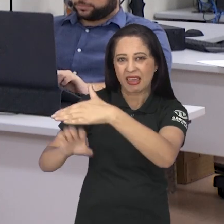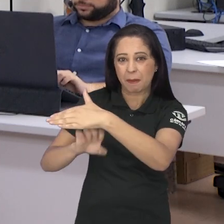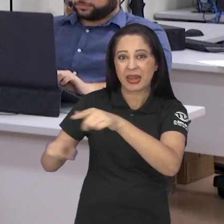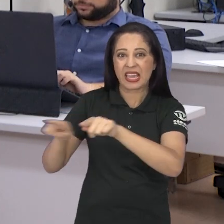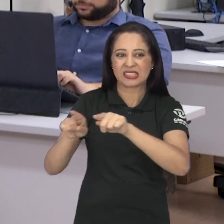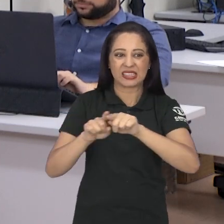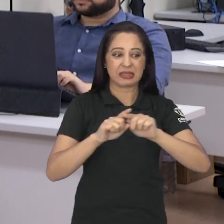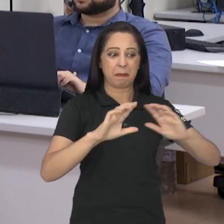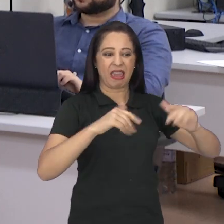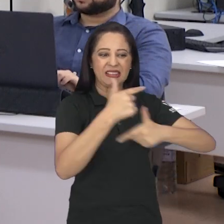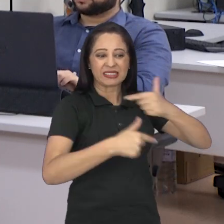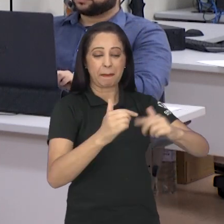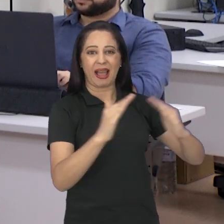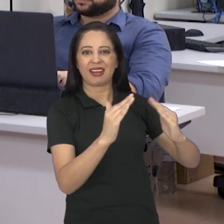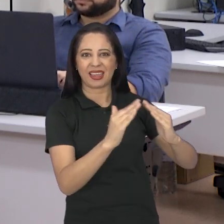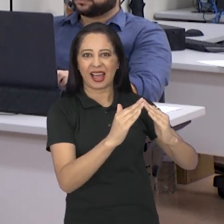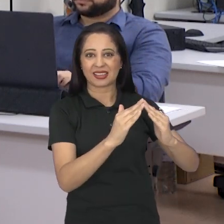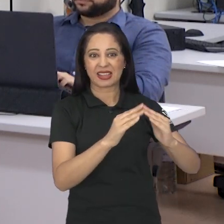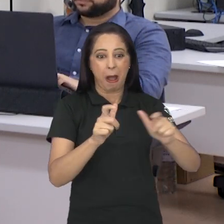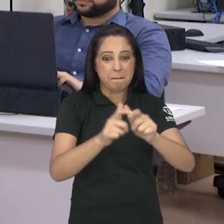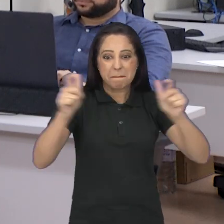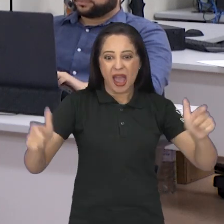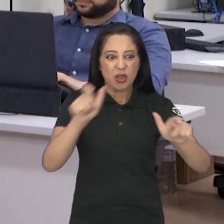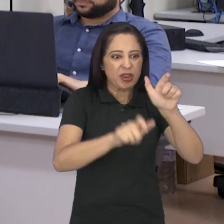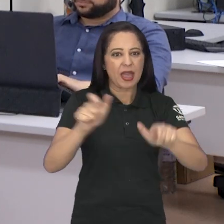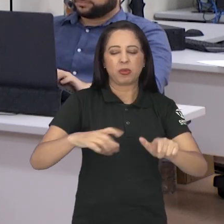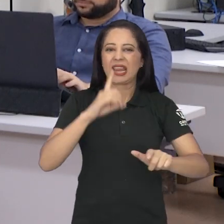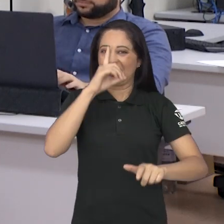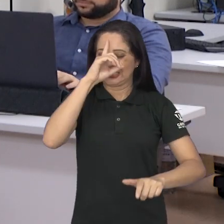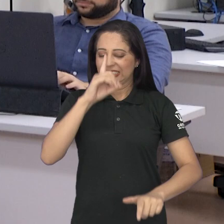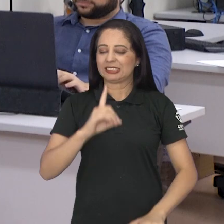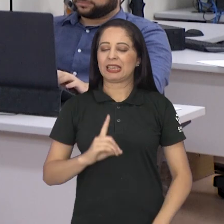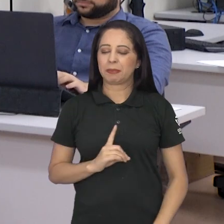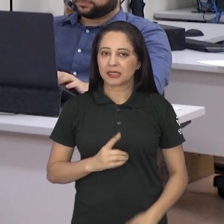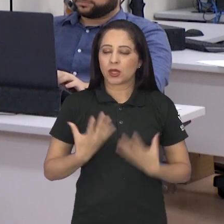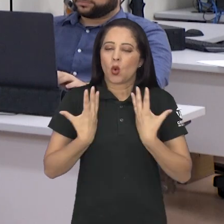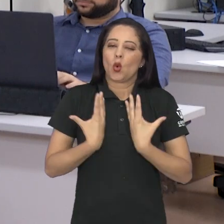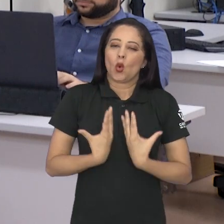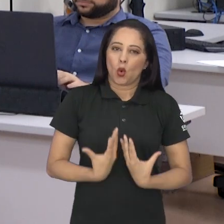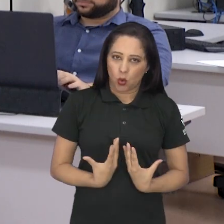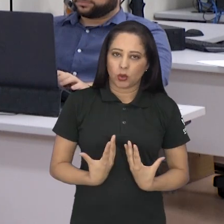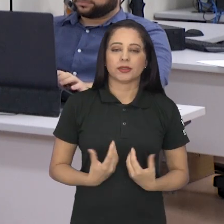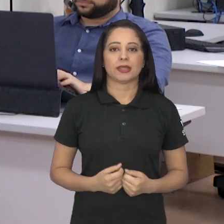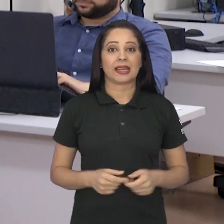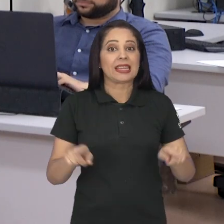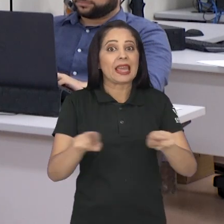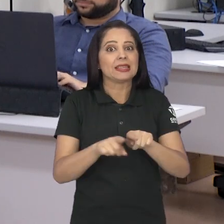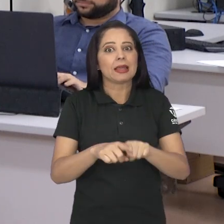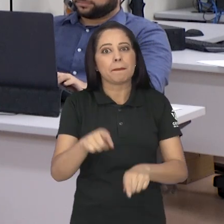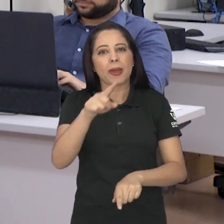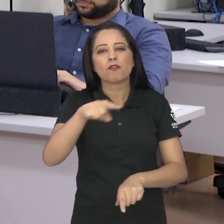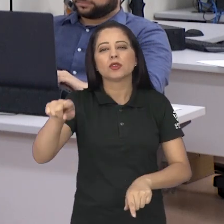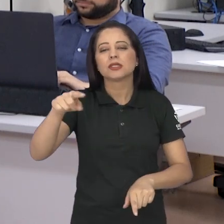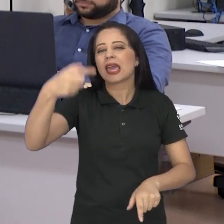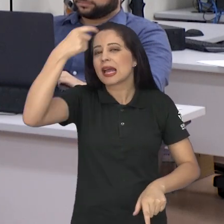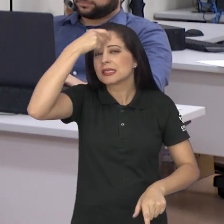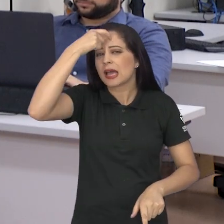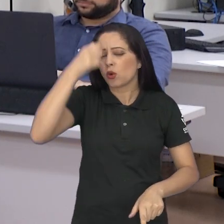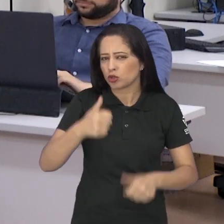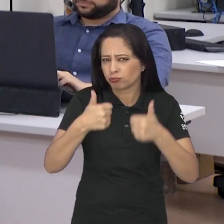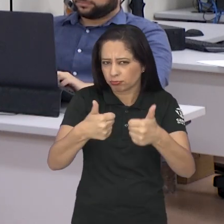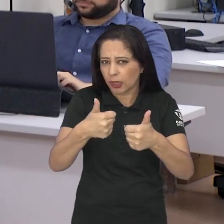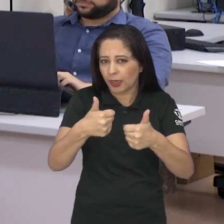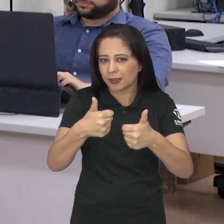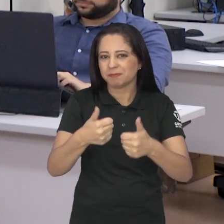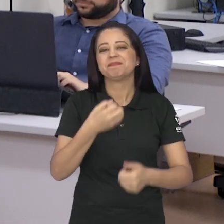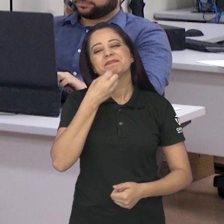sobrecarregadas e depressivas, viu? Fique com a gente para entender também como saber se a sua saúde mental vai bem, tá